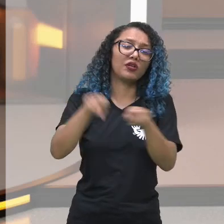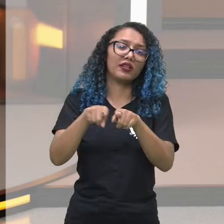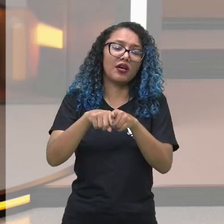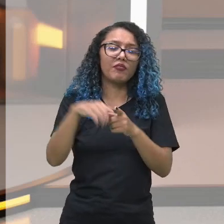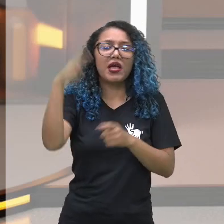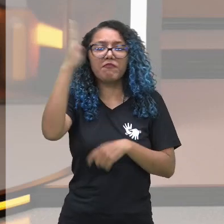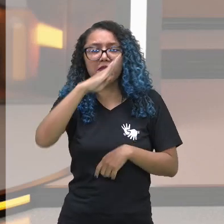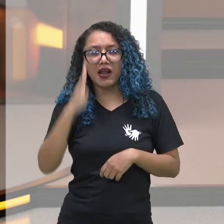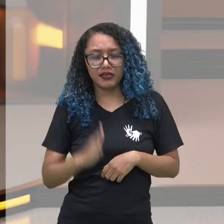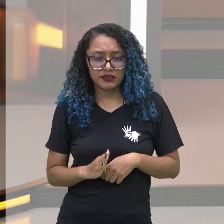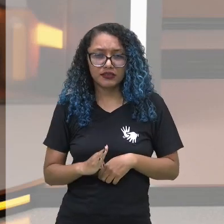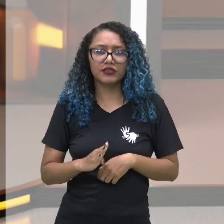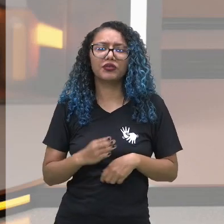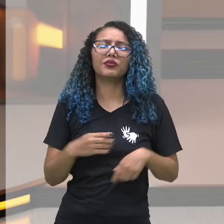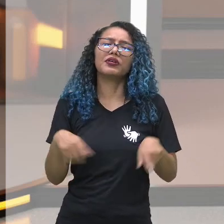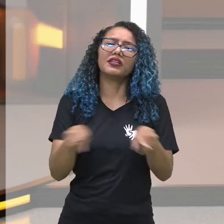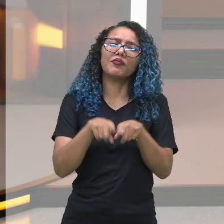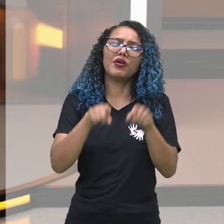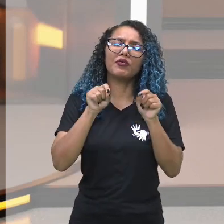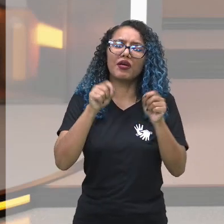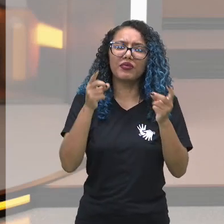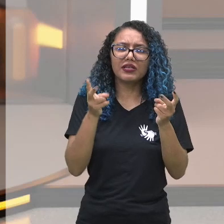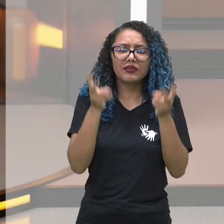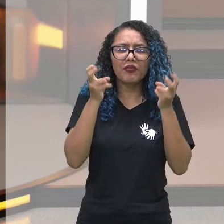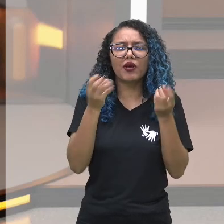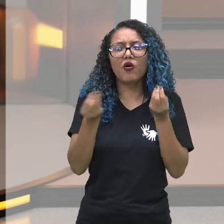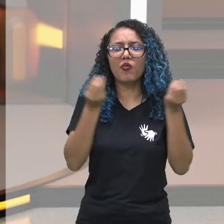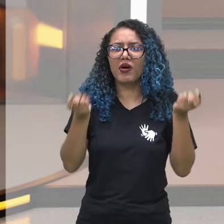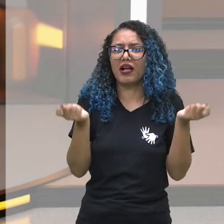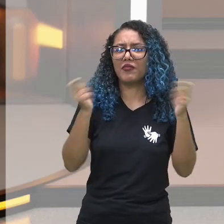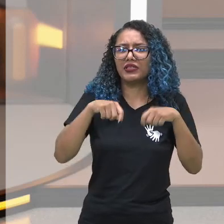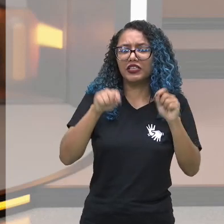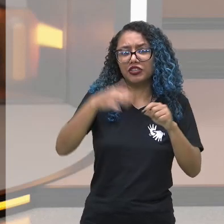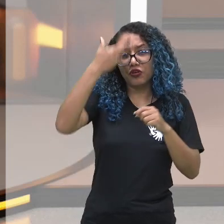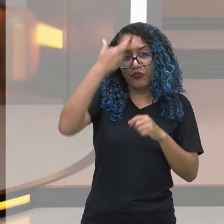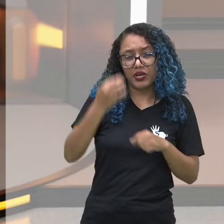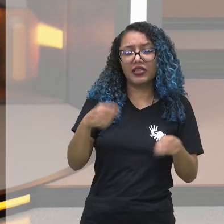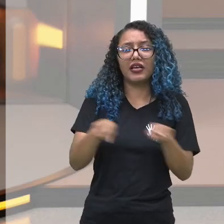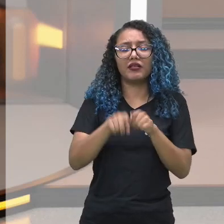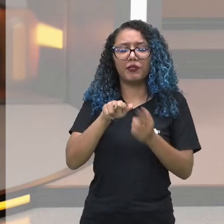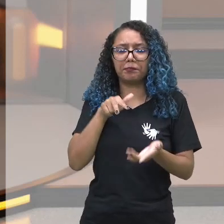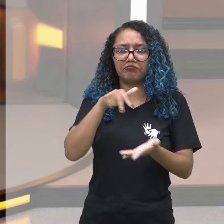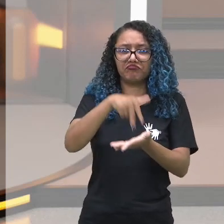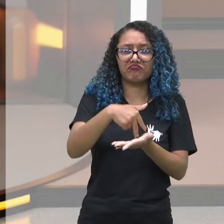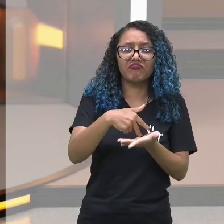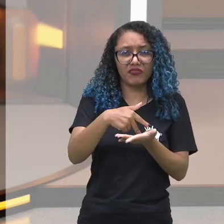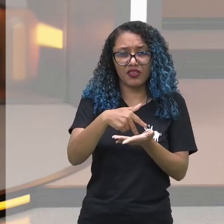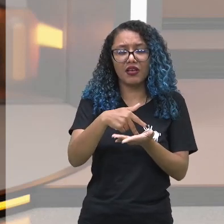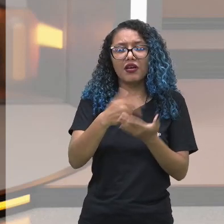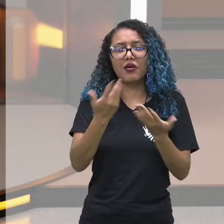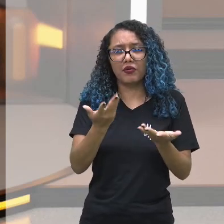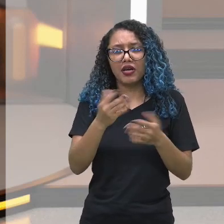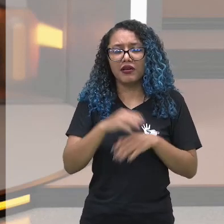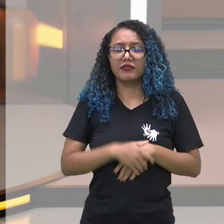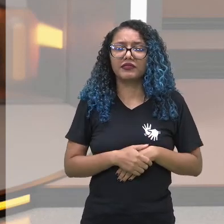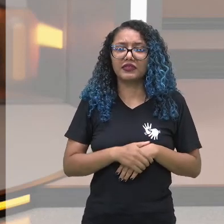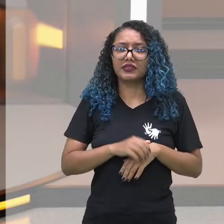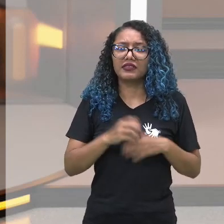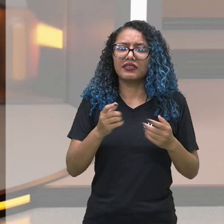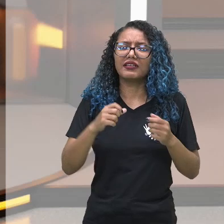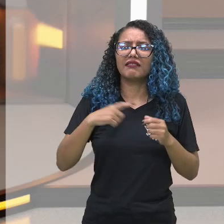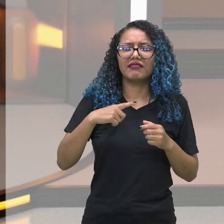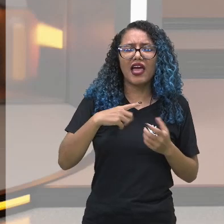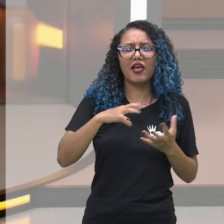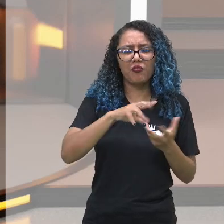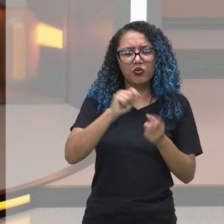capacidade de se compreender e de se posicionar diante de um mundo em constante transformação